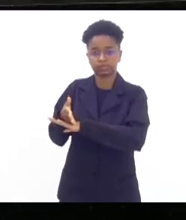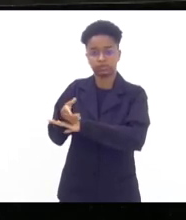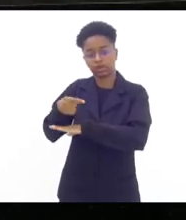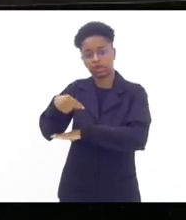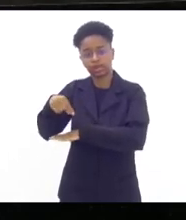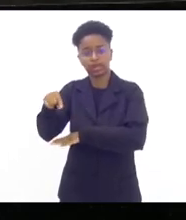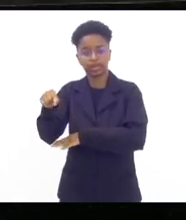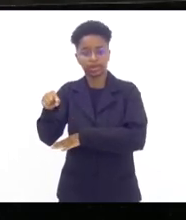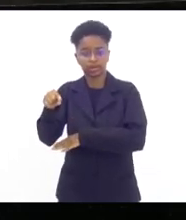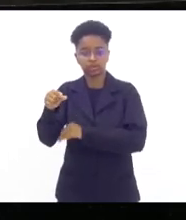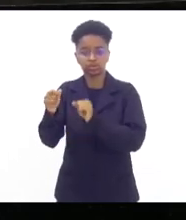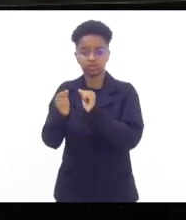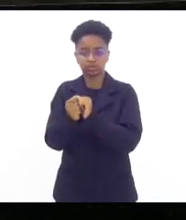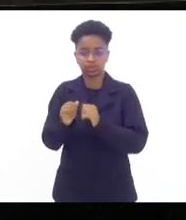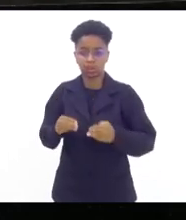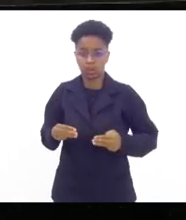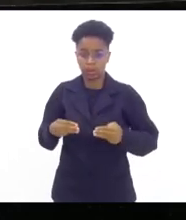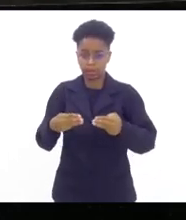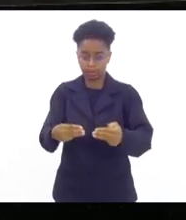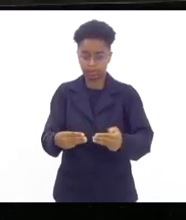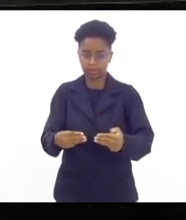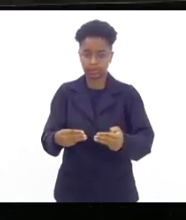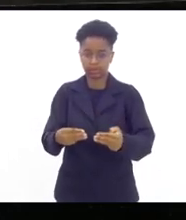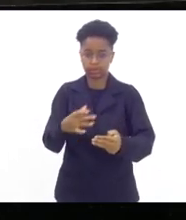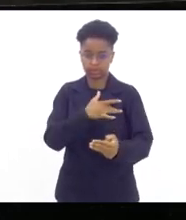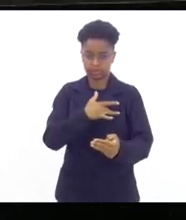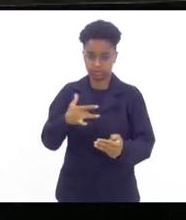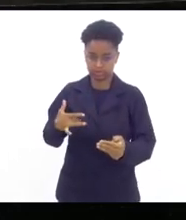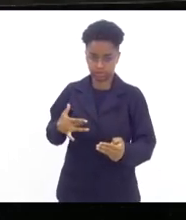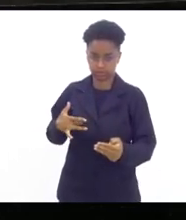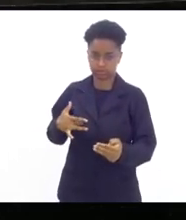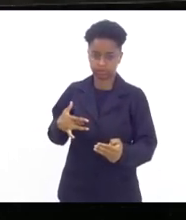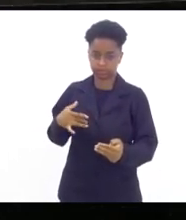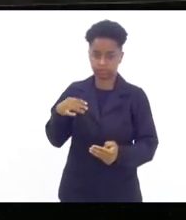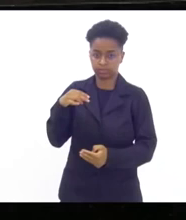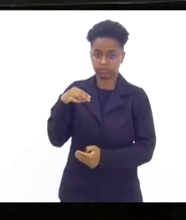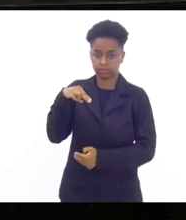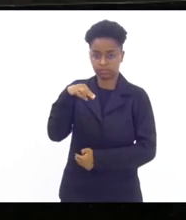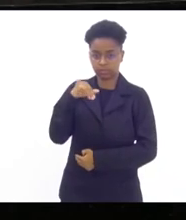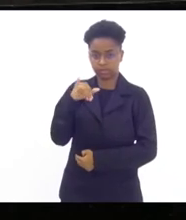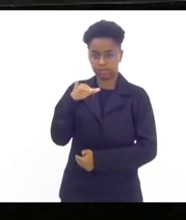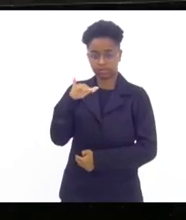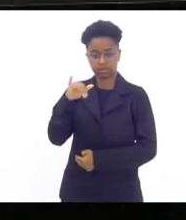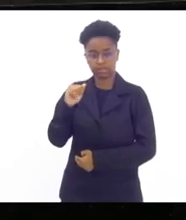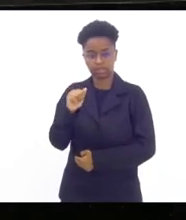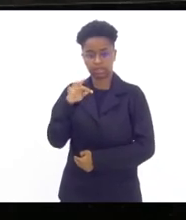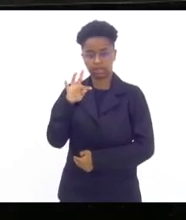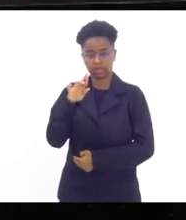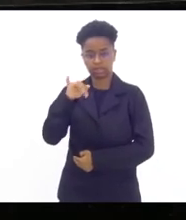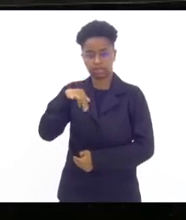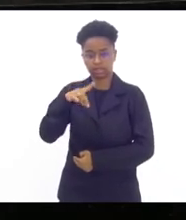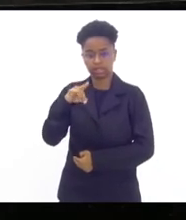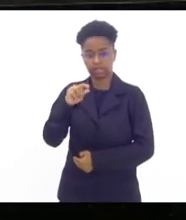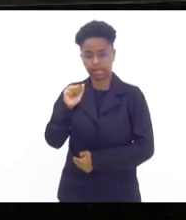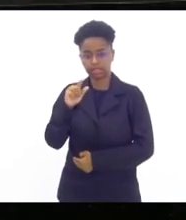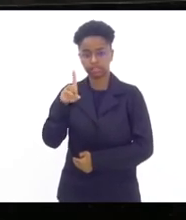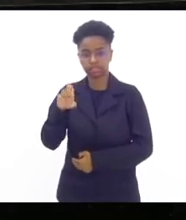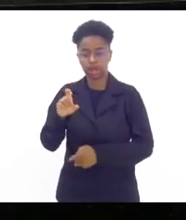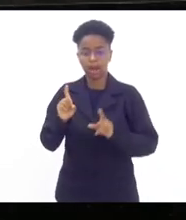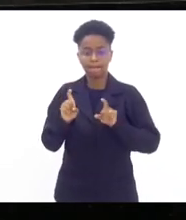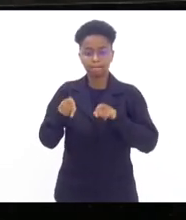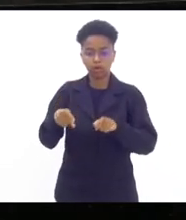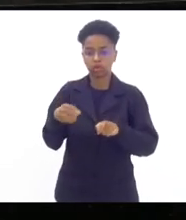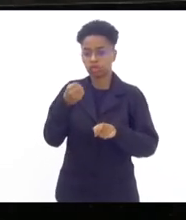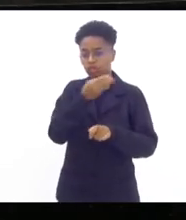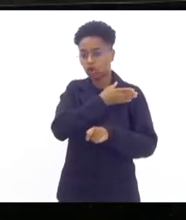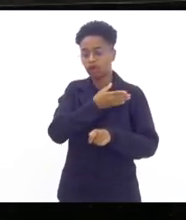com a ministra da saúde ministra Anícia Trindade na posse dos novos diretores dos